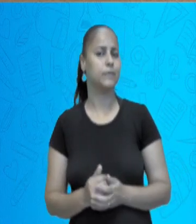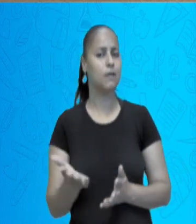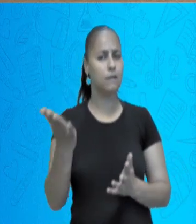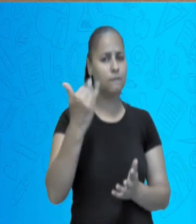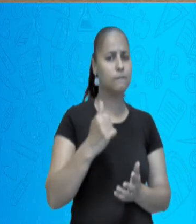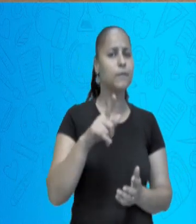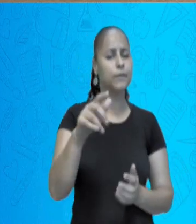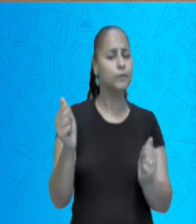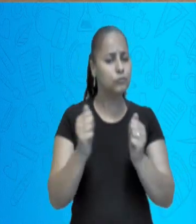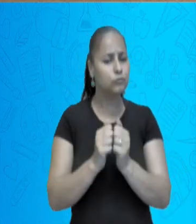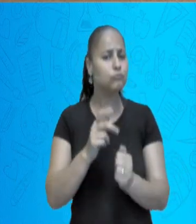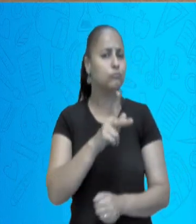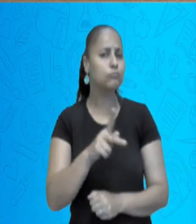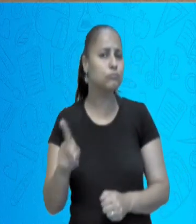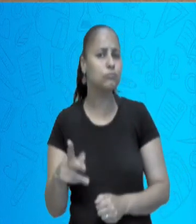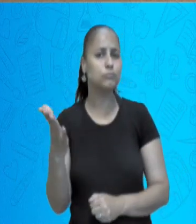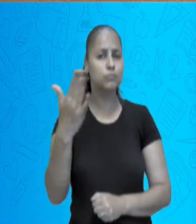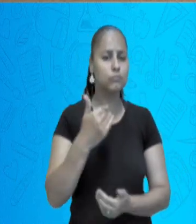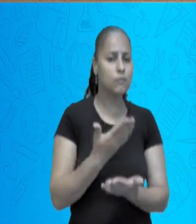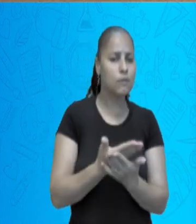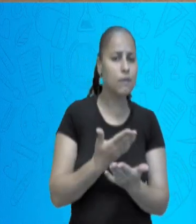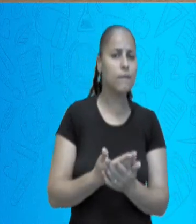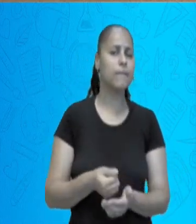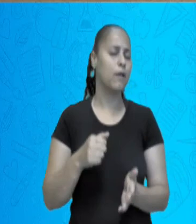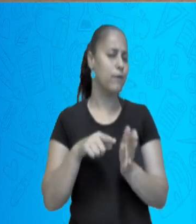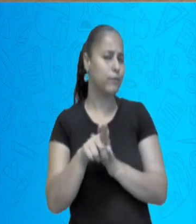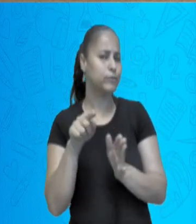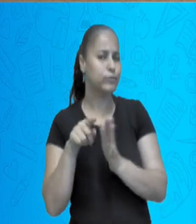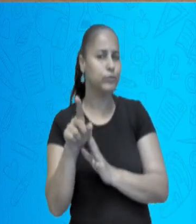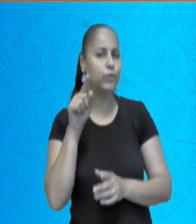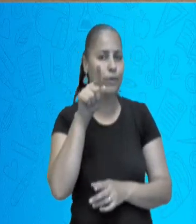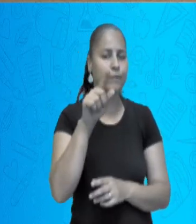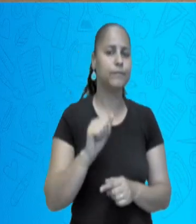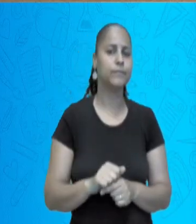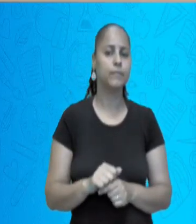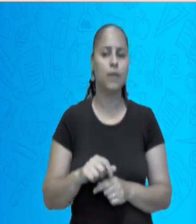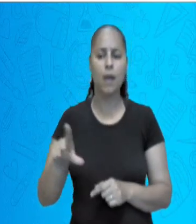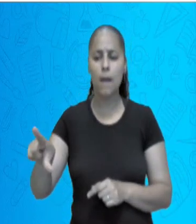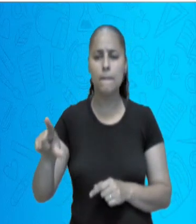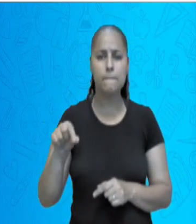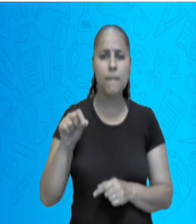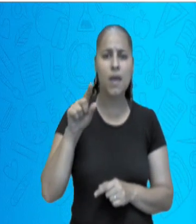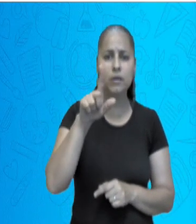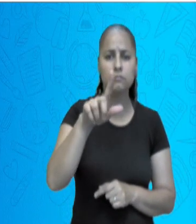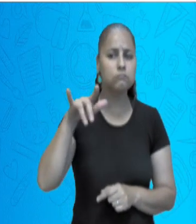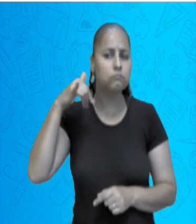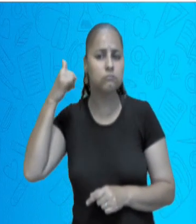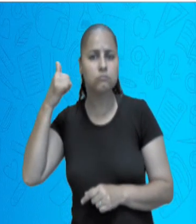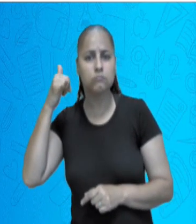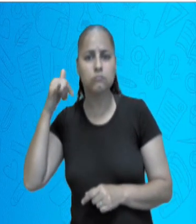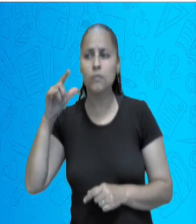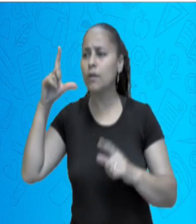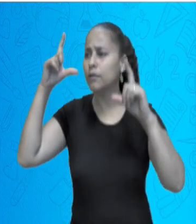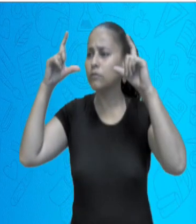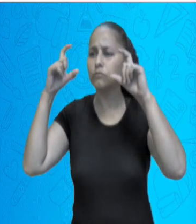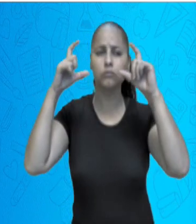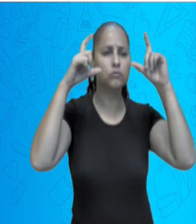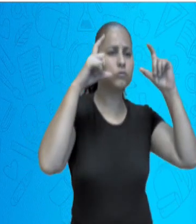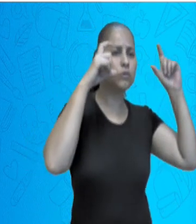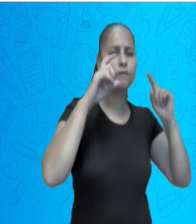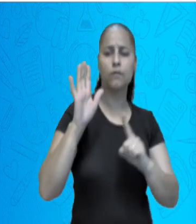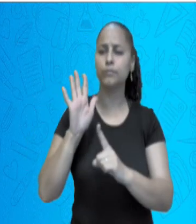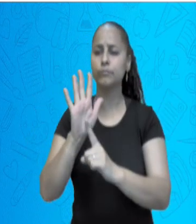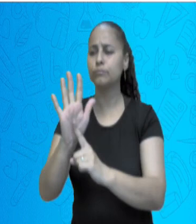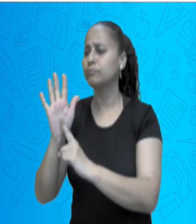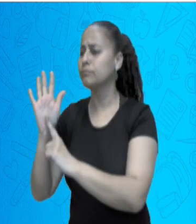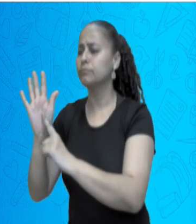venha participar da nossa aula, que agora é a sua vez. Use seu aparelho celular e tire foto de paisagens que você